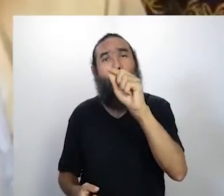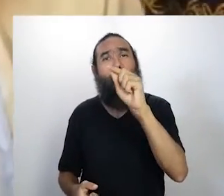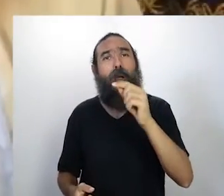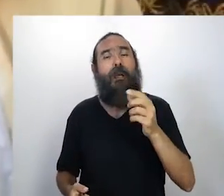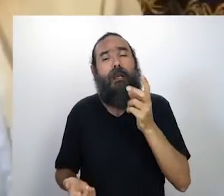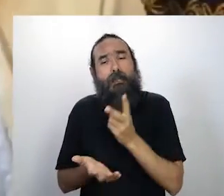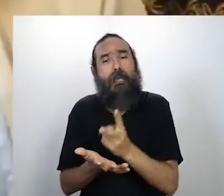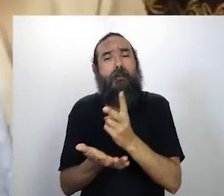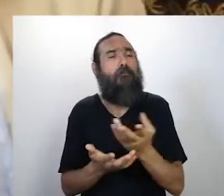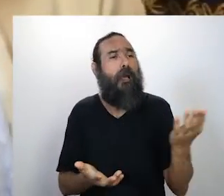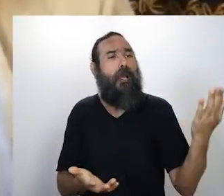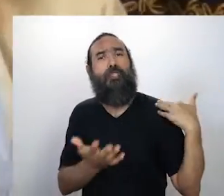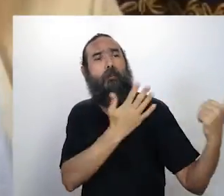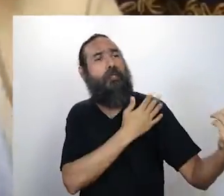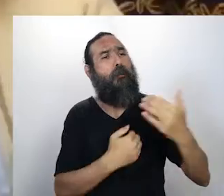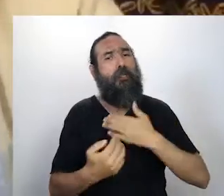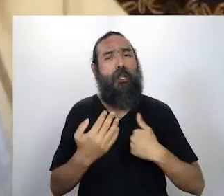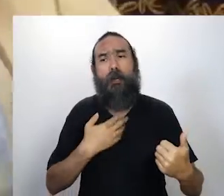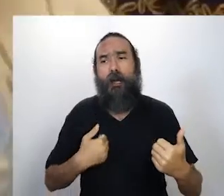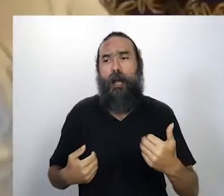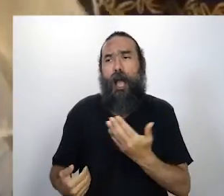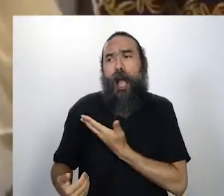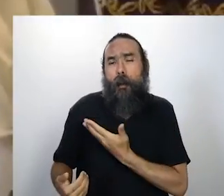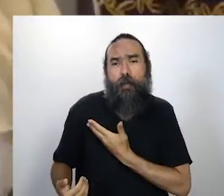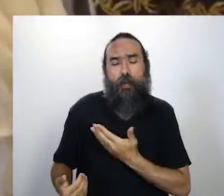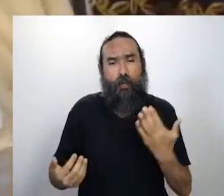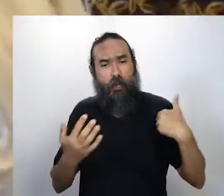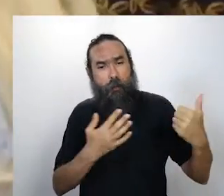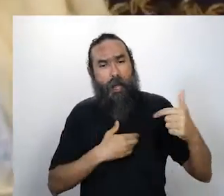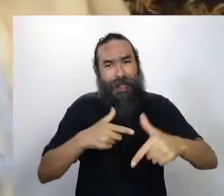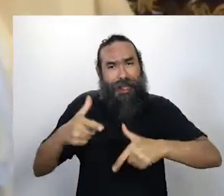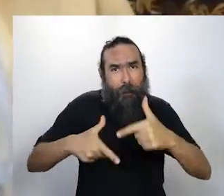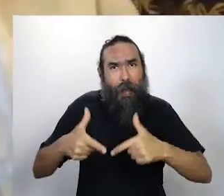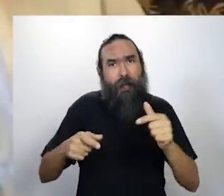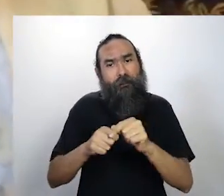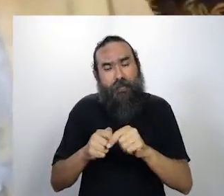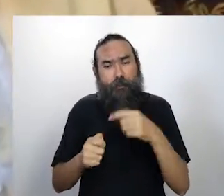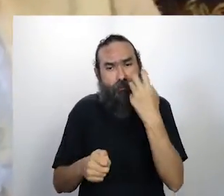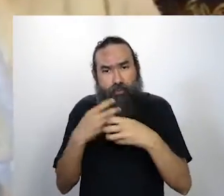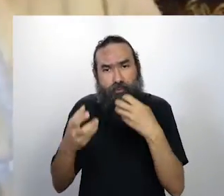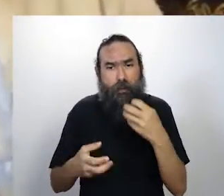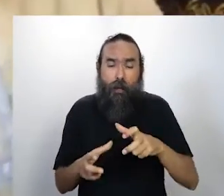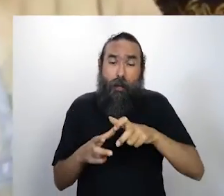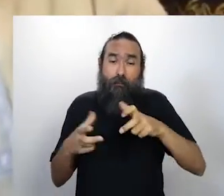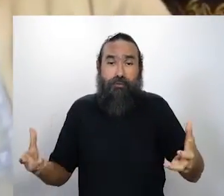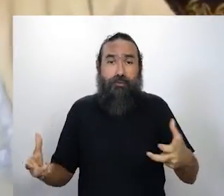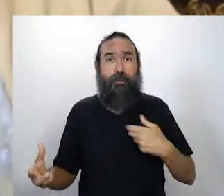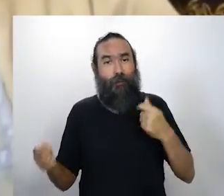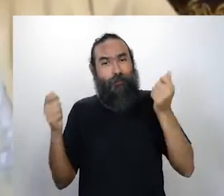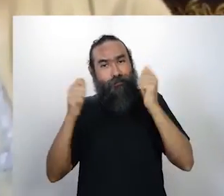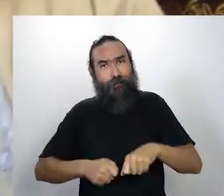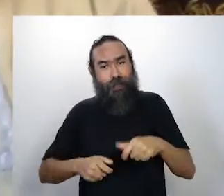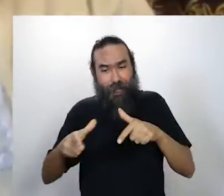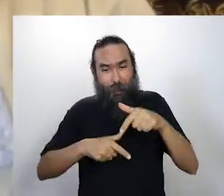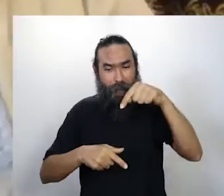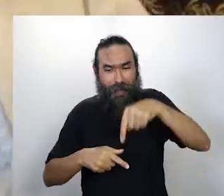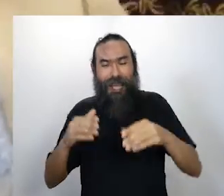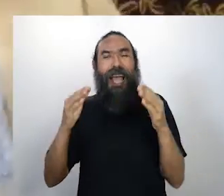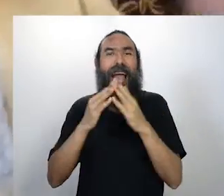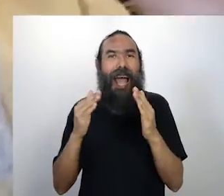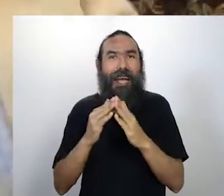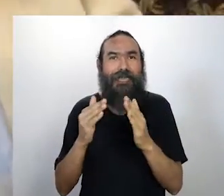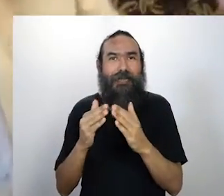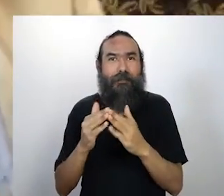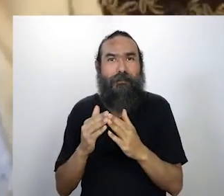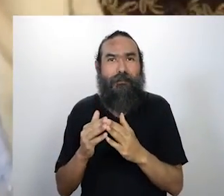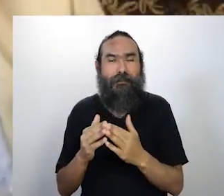coisa, parecia muito arranjo para eu fazer, que são coisas que a gente faz em casa, algumas gravações também